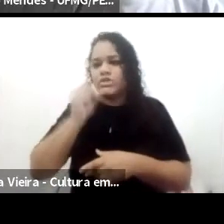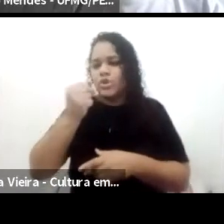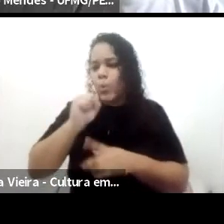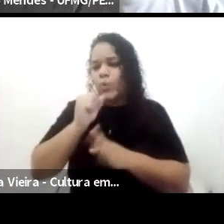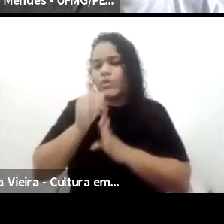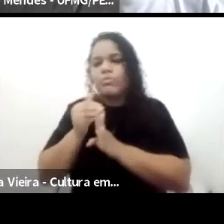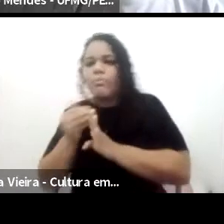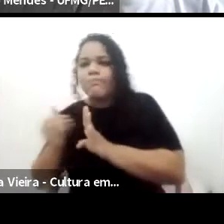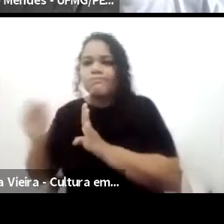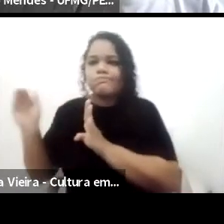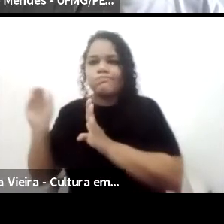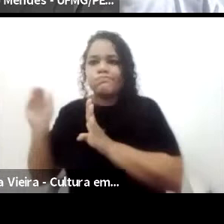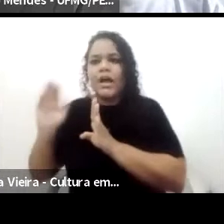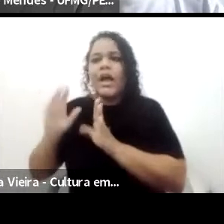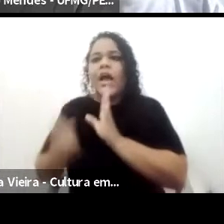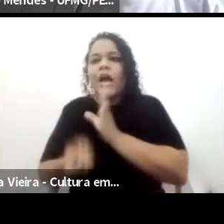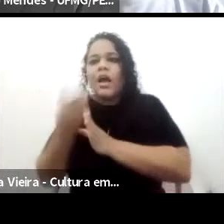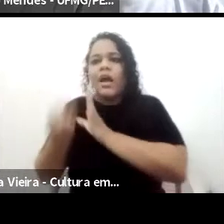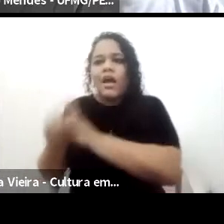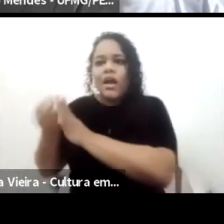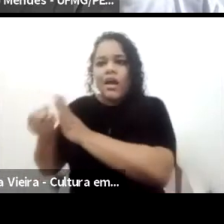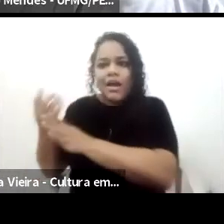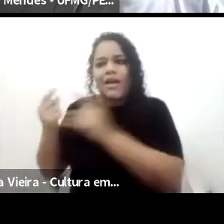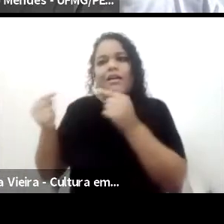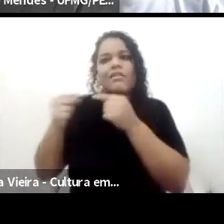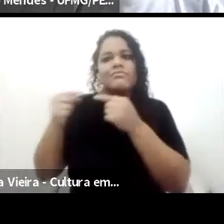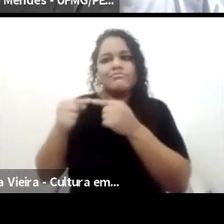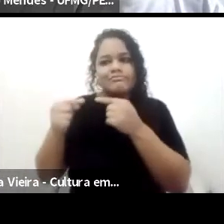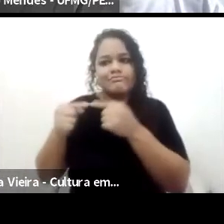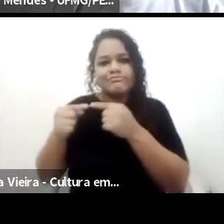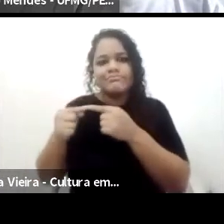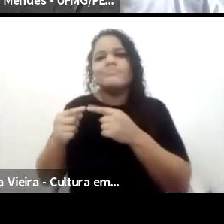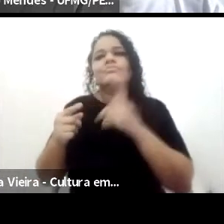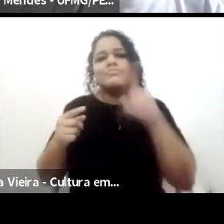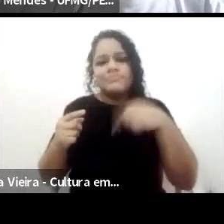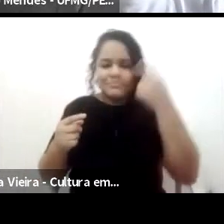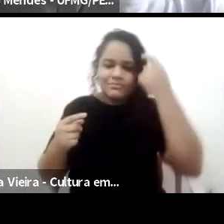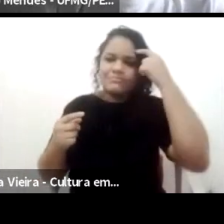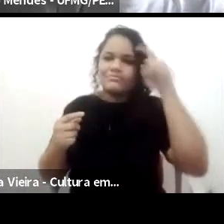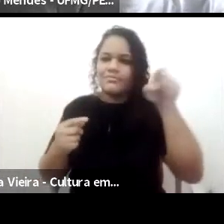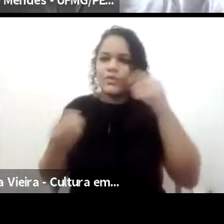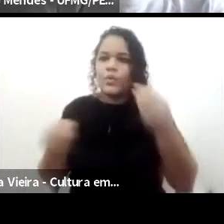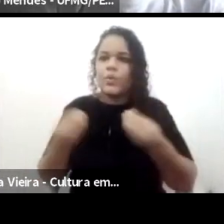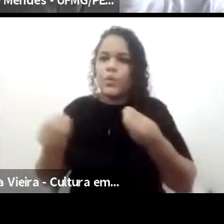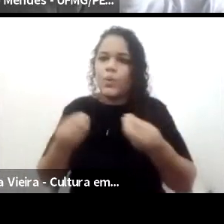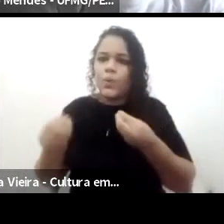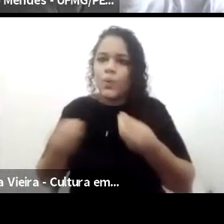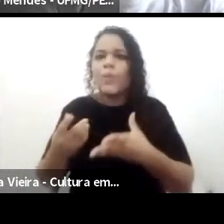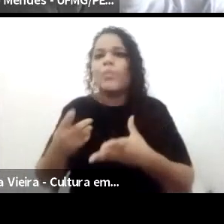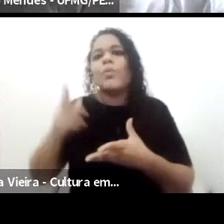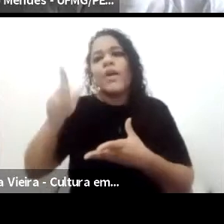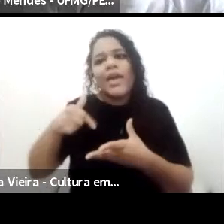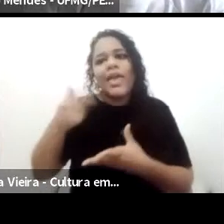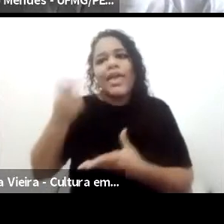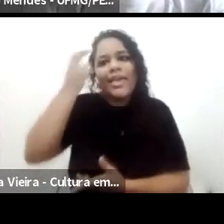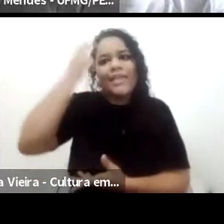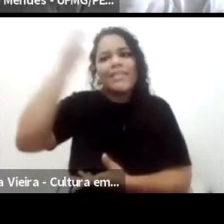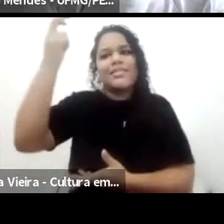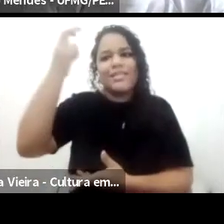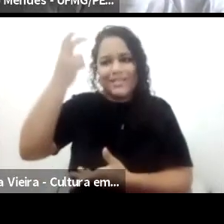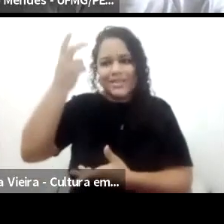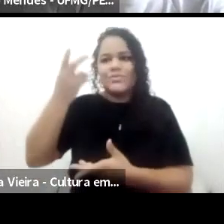isso reflete na própria educação e circulação de uma determinada intelectualidade local.